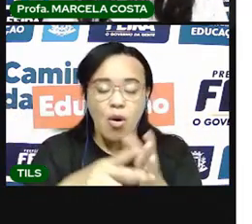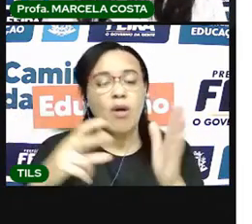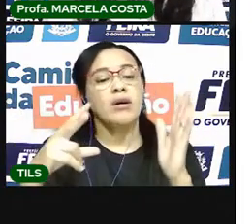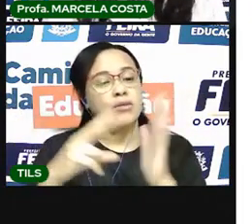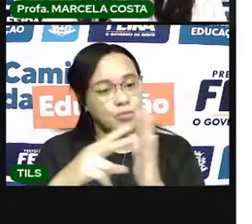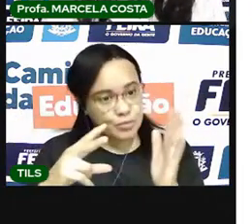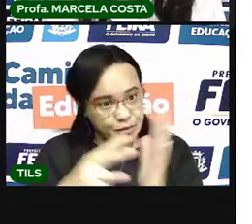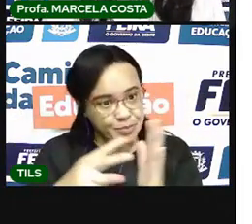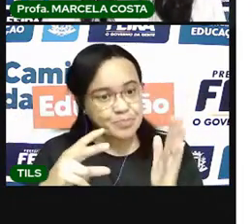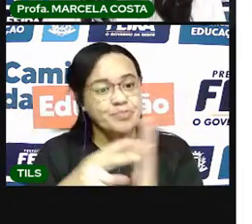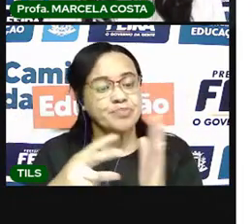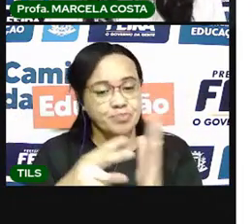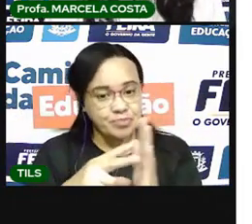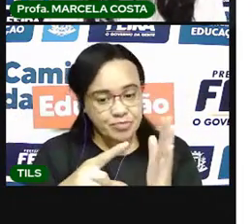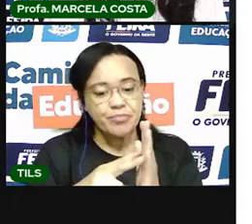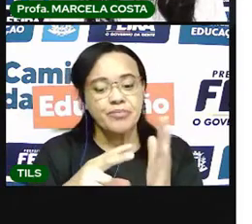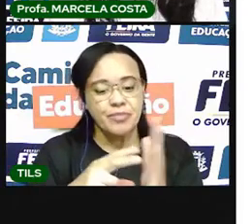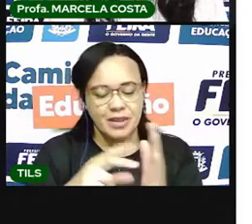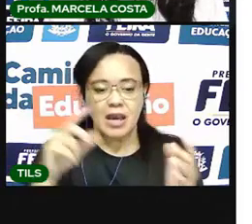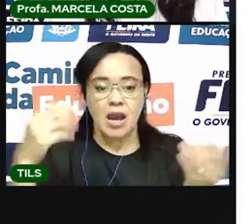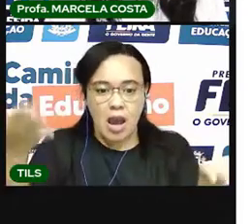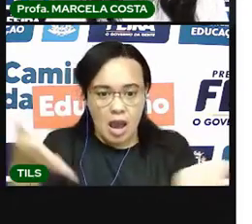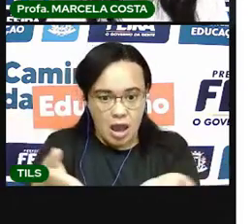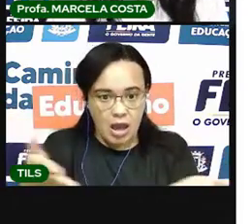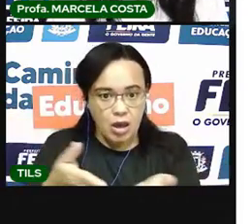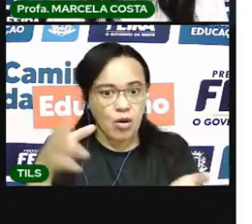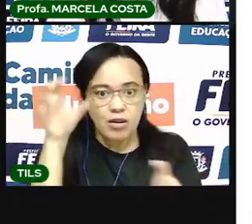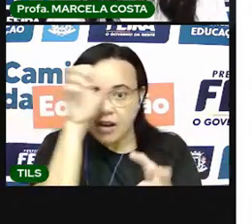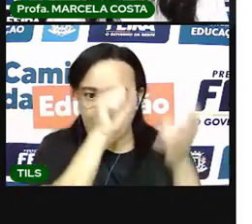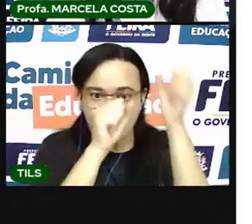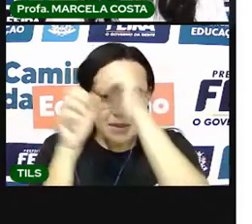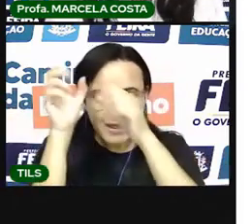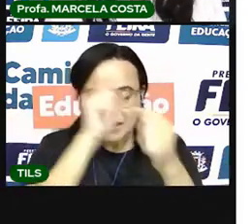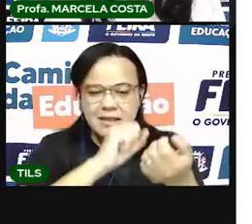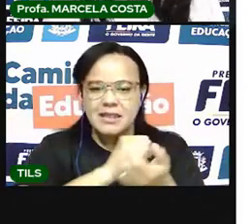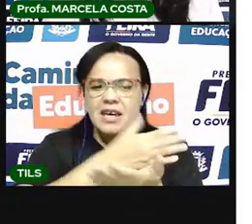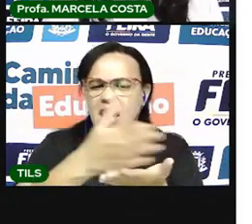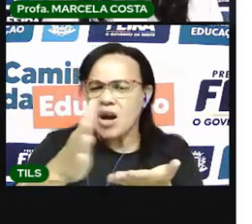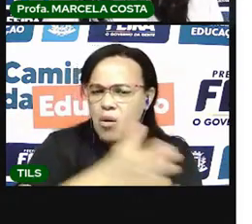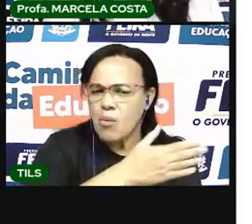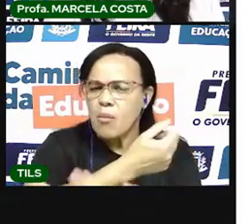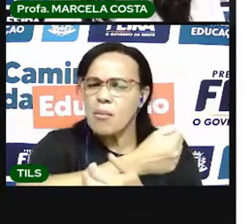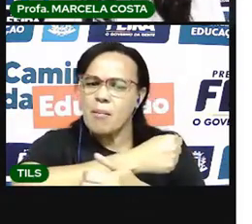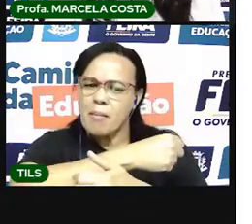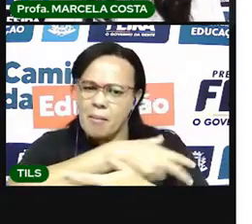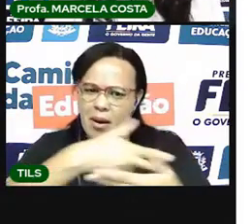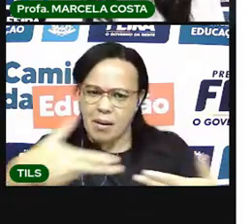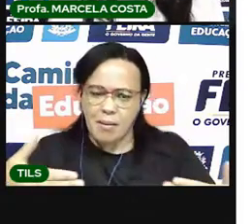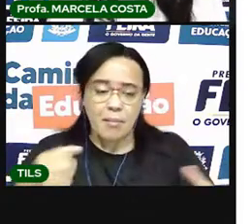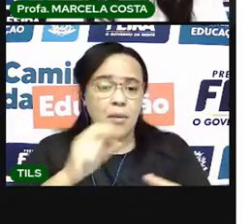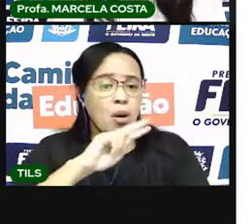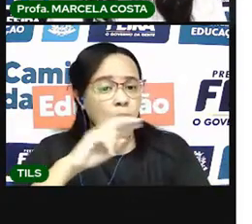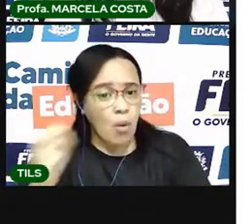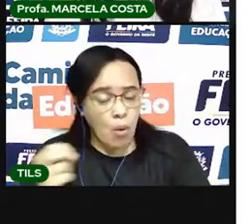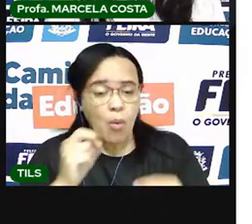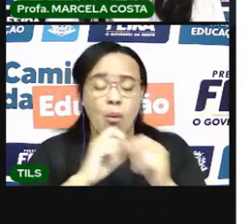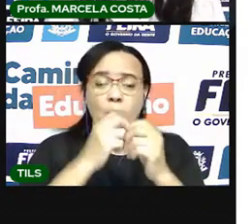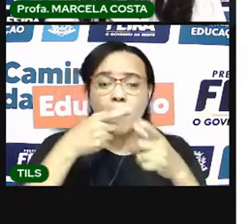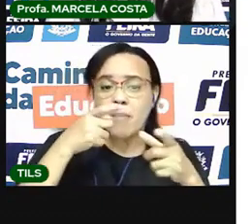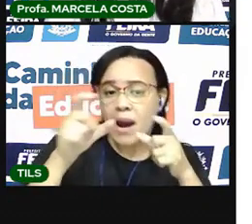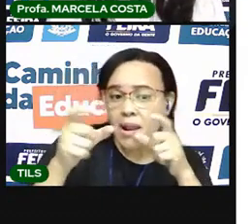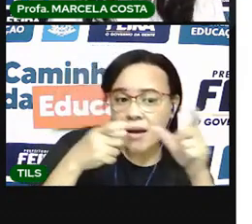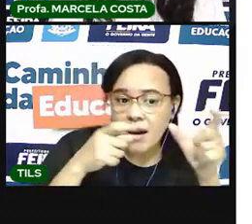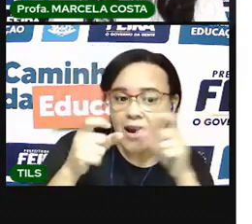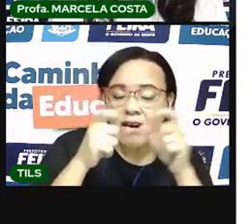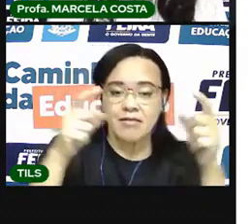E aí, a gente vai ver nessa aula de hoje, algumas dessas palavras, tá bom? Ao final dessa